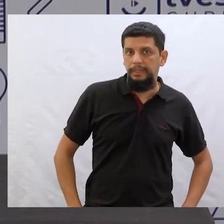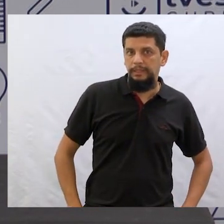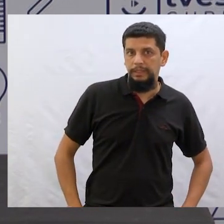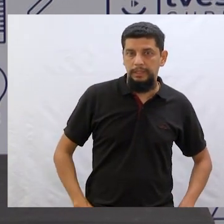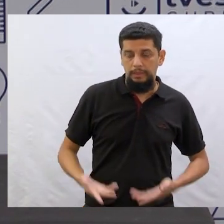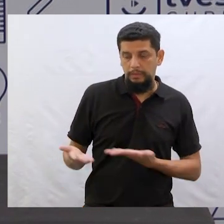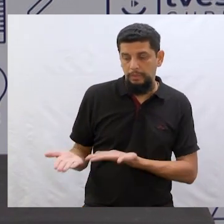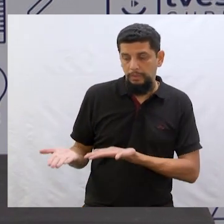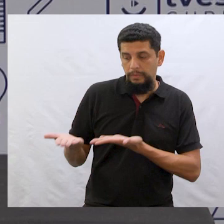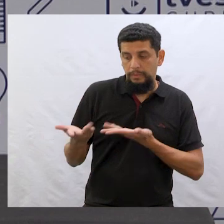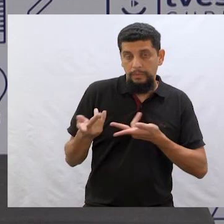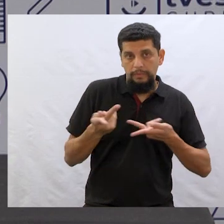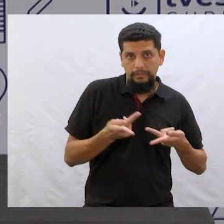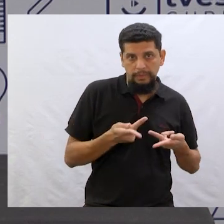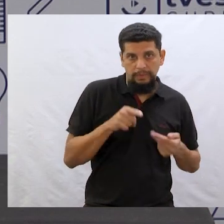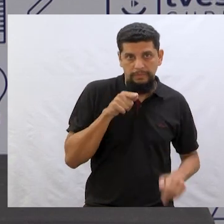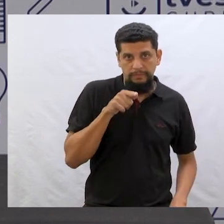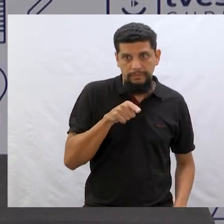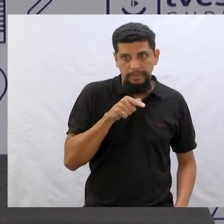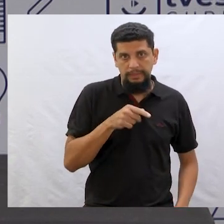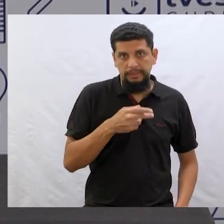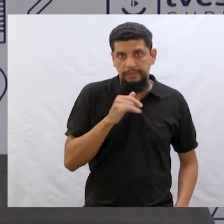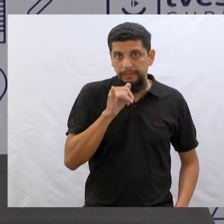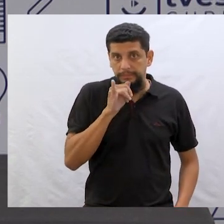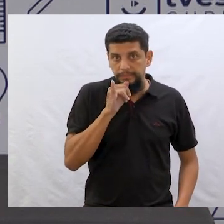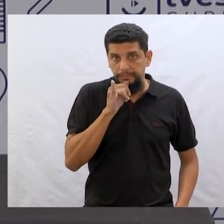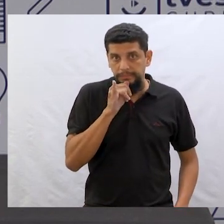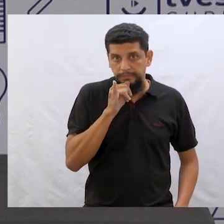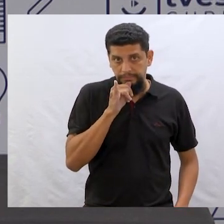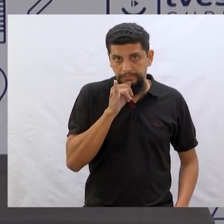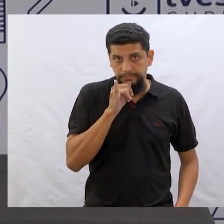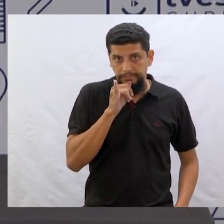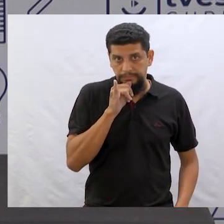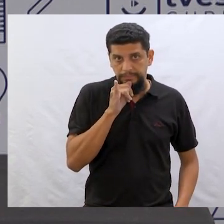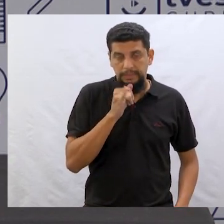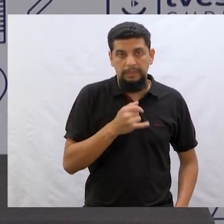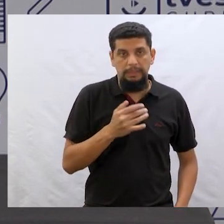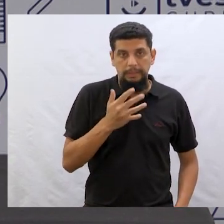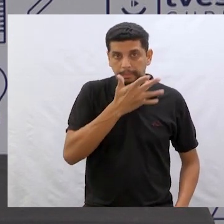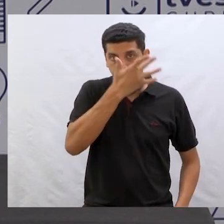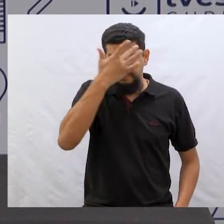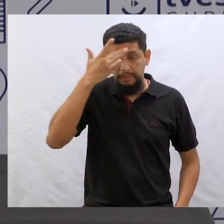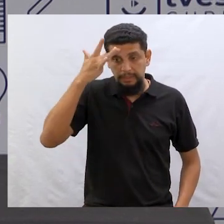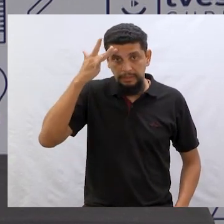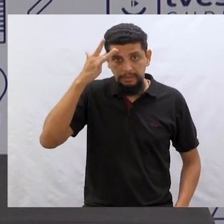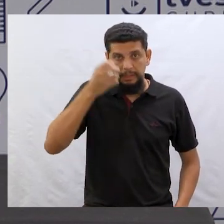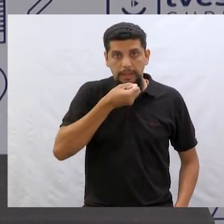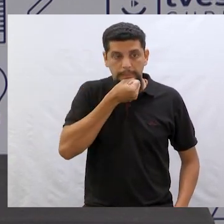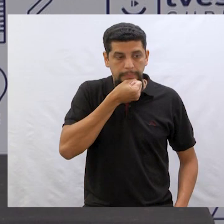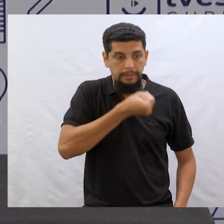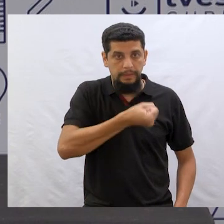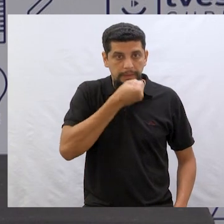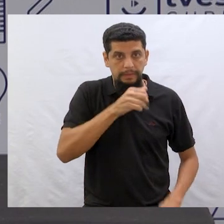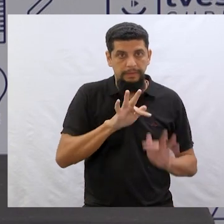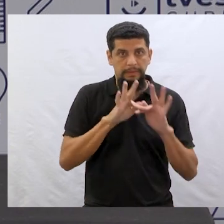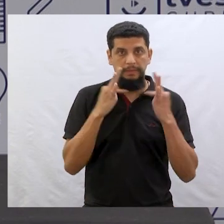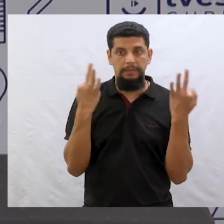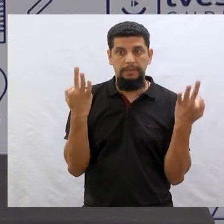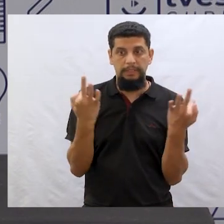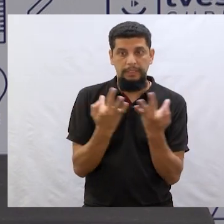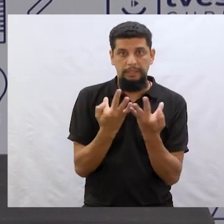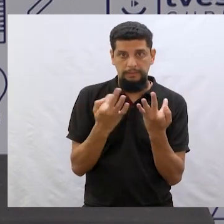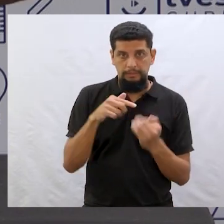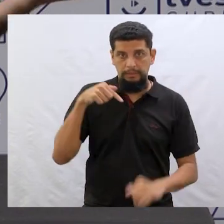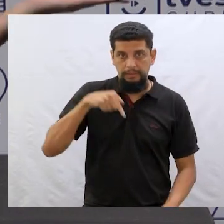bom, deixo o convite, então, pra você, por aqueles exemplos bonitos que nós ouvimos de pessoas das reportagens,